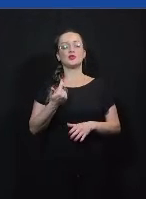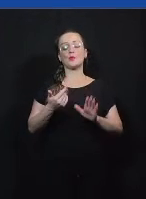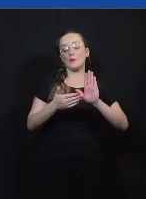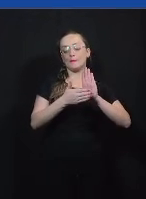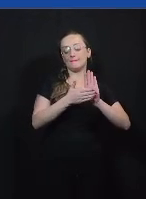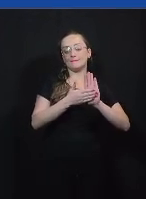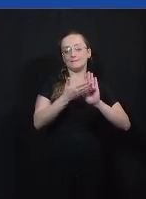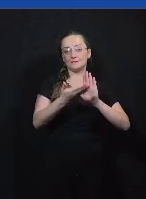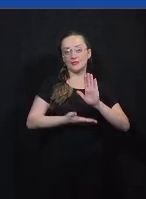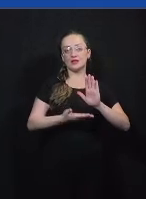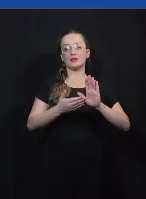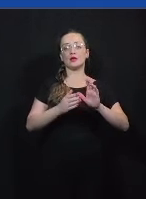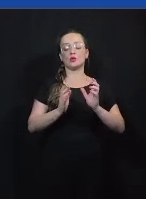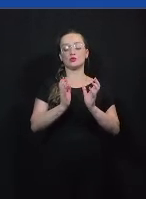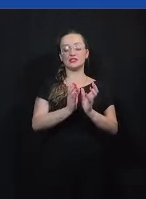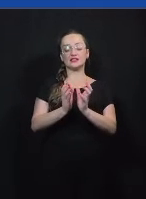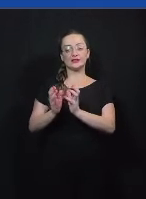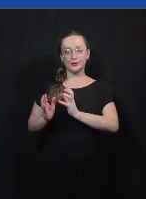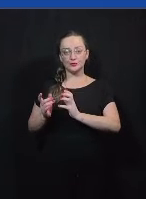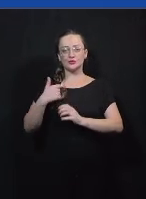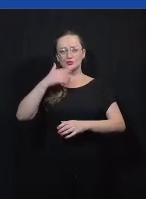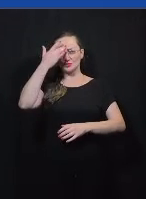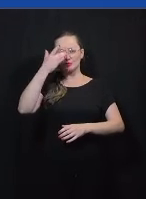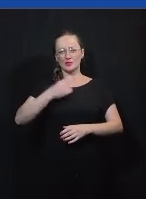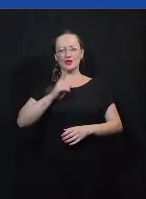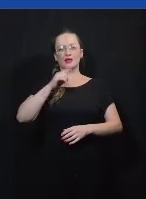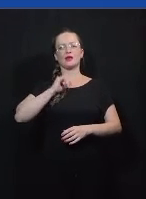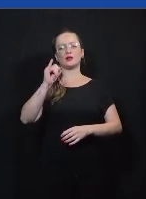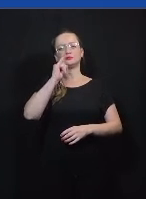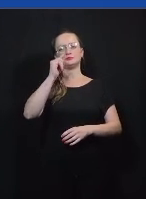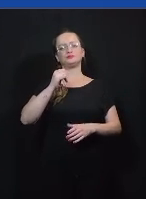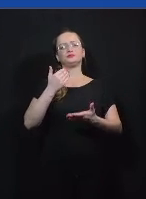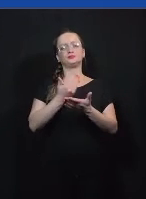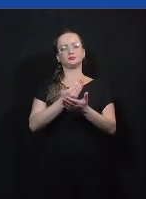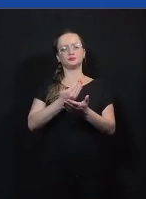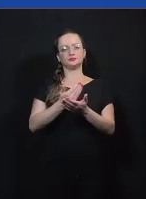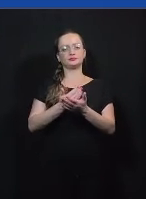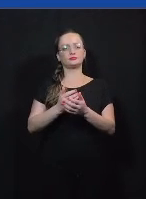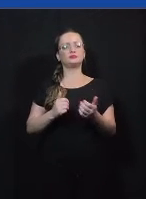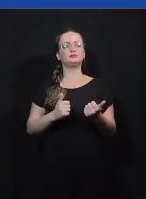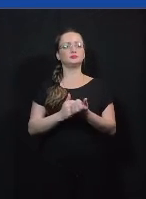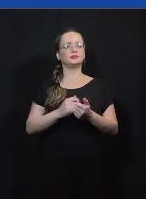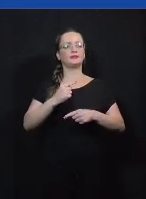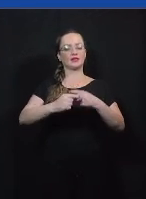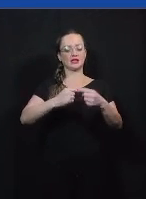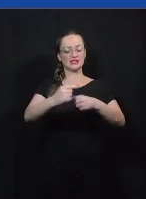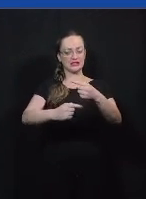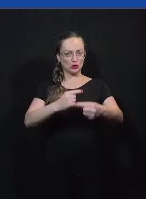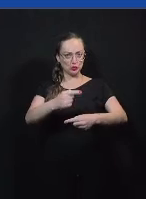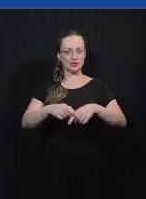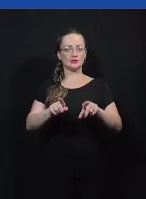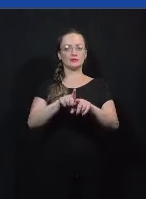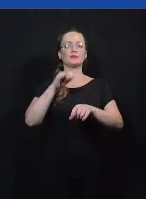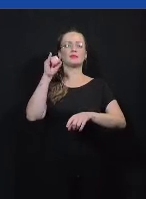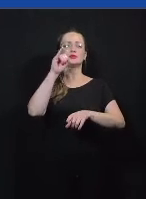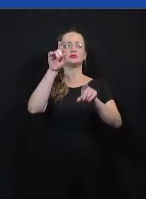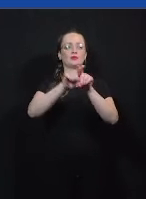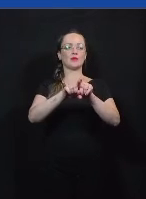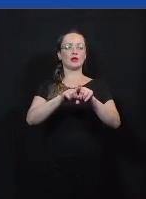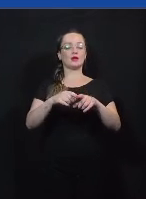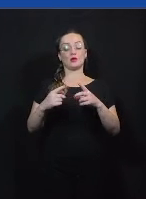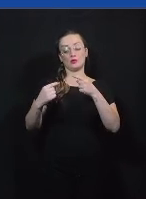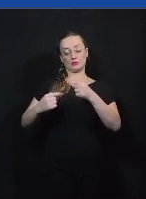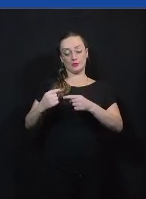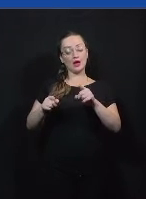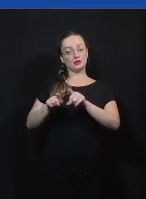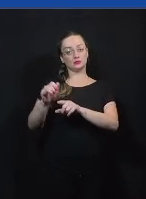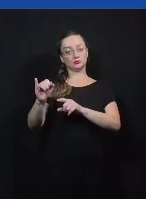ele no formato de ciclos e a gente entende e isso é bem importante precisar que todos esses momentos do ciclo são tão importantes quanto o debate em si então